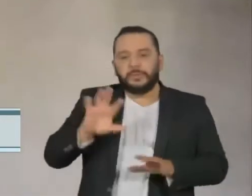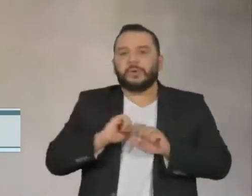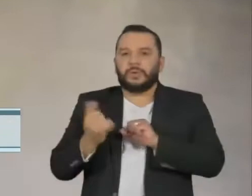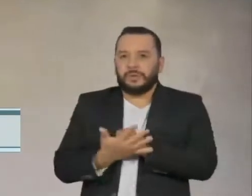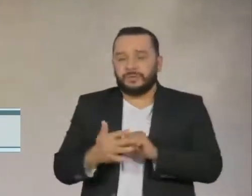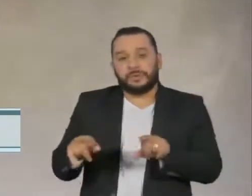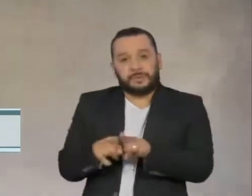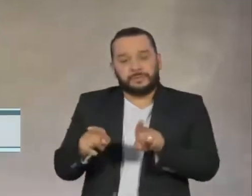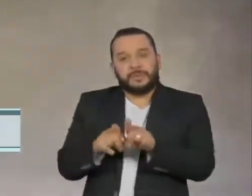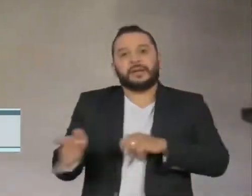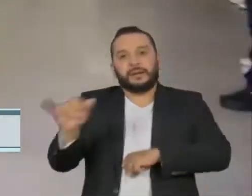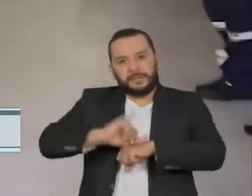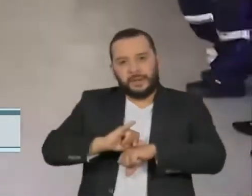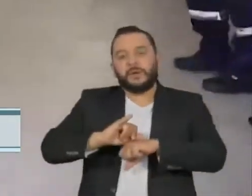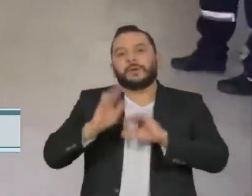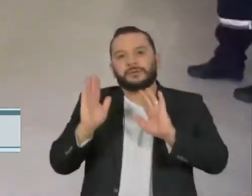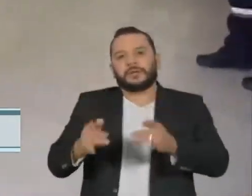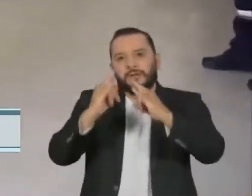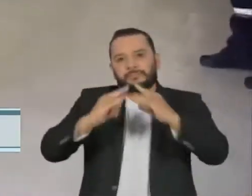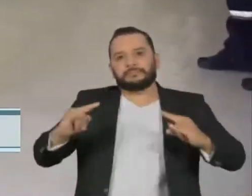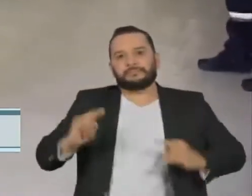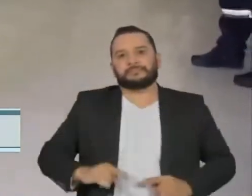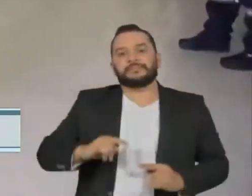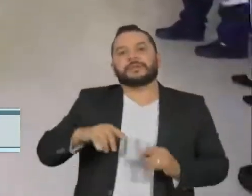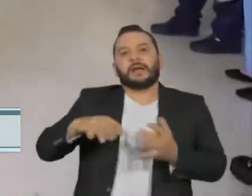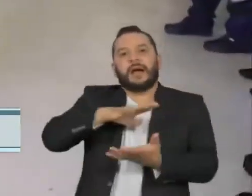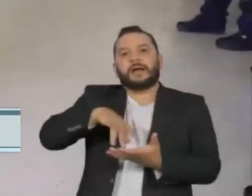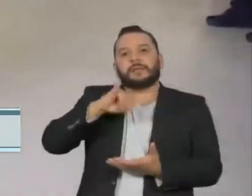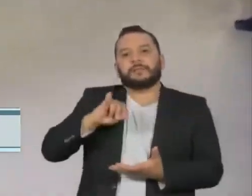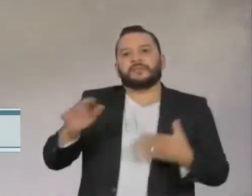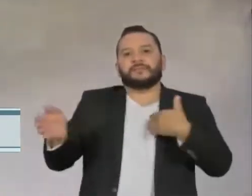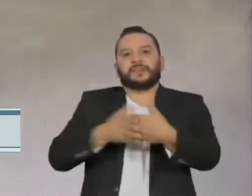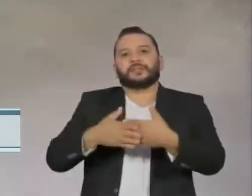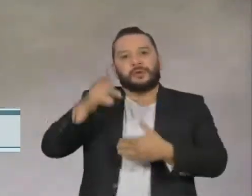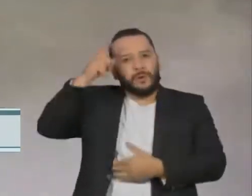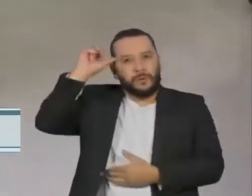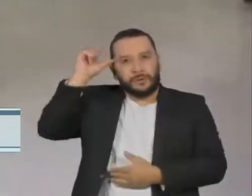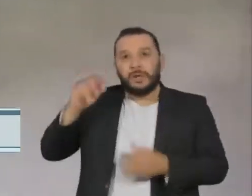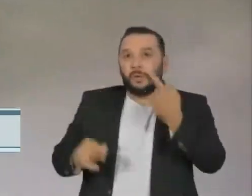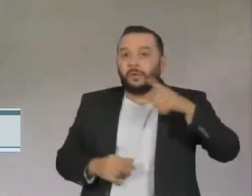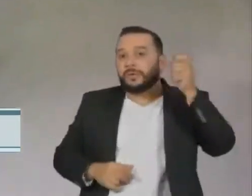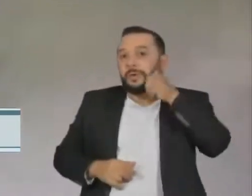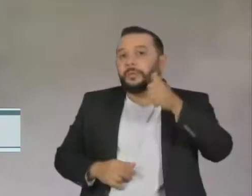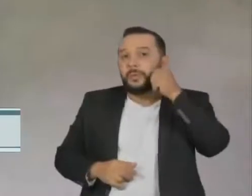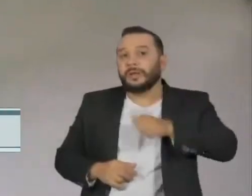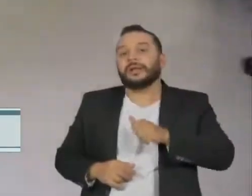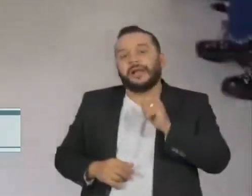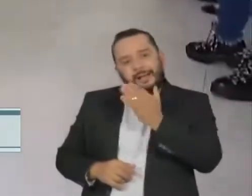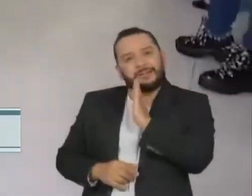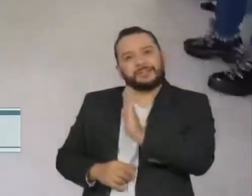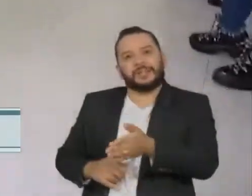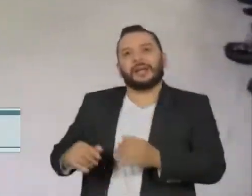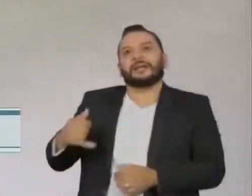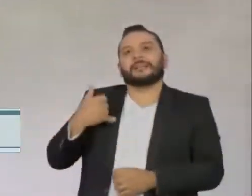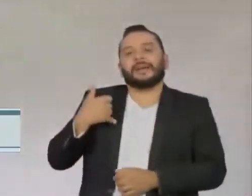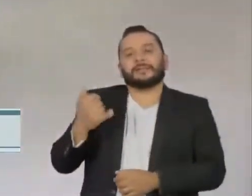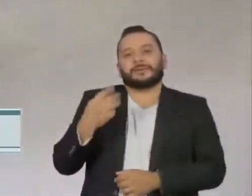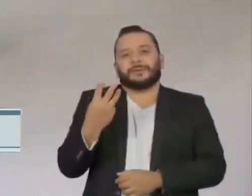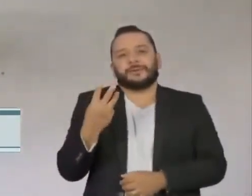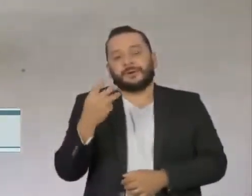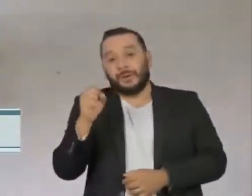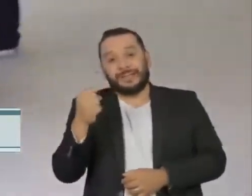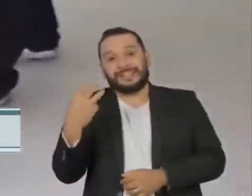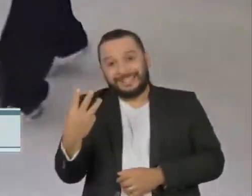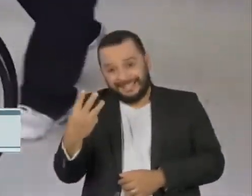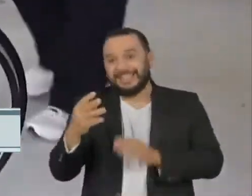hospital de campanha do Anhembi foi desativado ontem. A última paciente, dona Guilmar de Lima, de 83 anos, recebeu alta sob